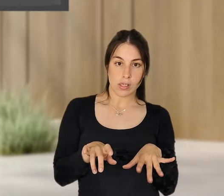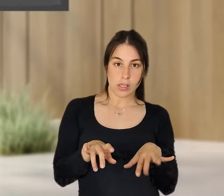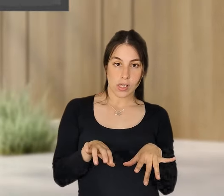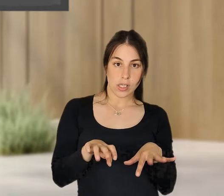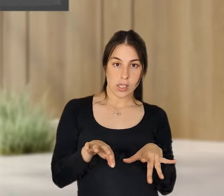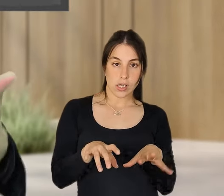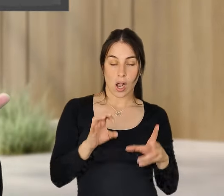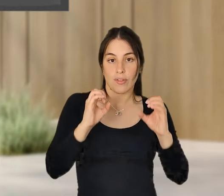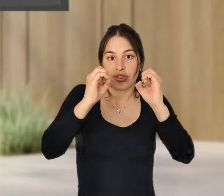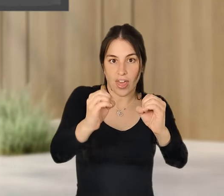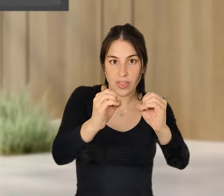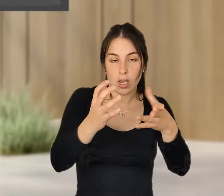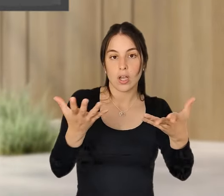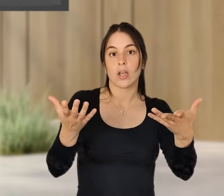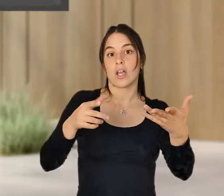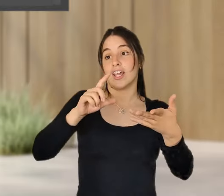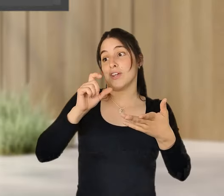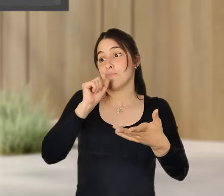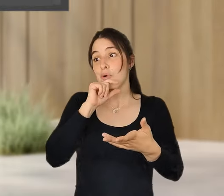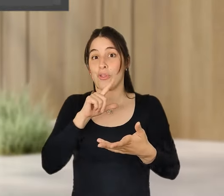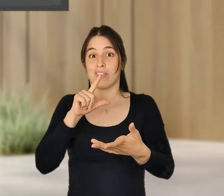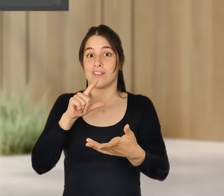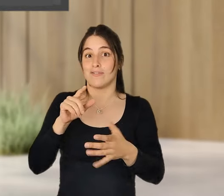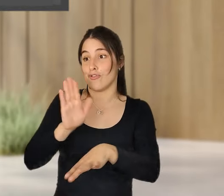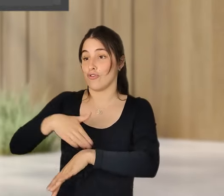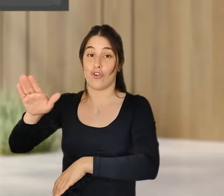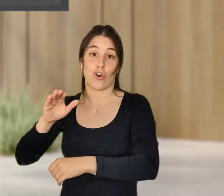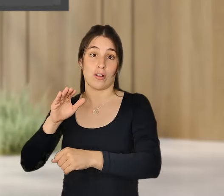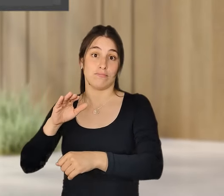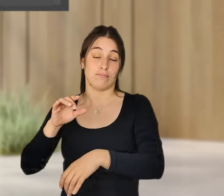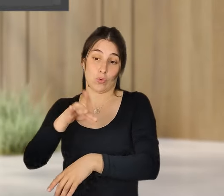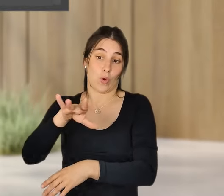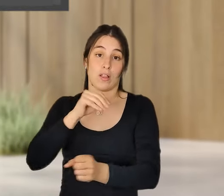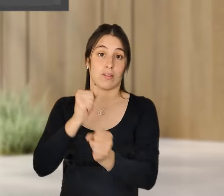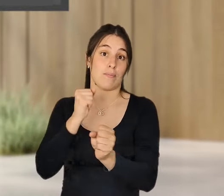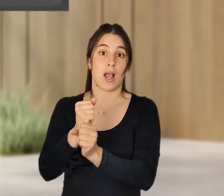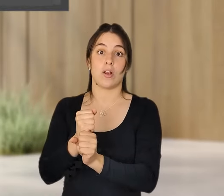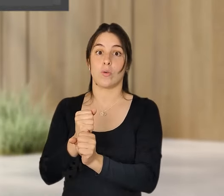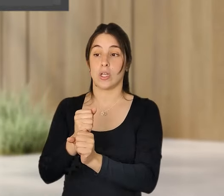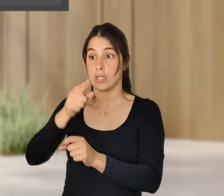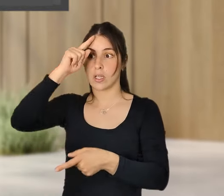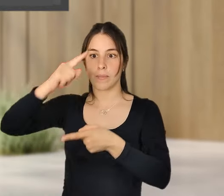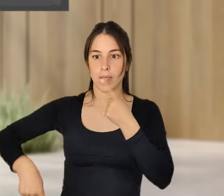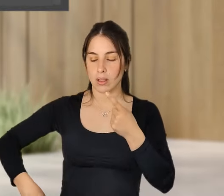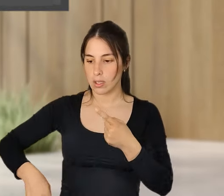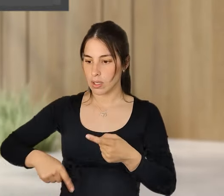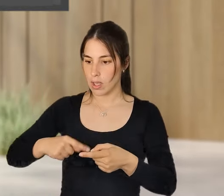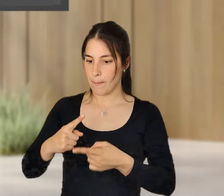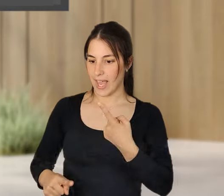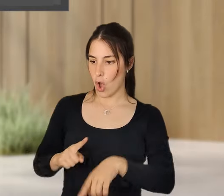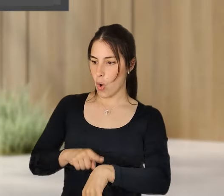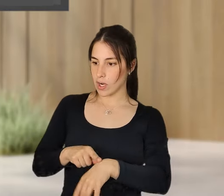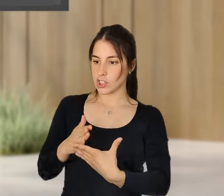se calhar fora do local de trabalho, e em meia hora ter uma grande ideia, escrever qualquer coisa, e portanto